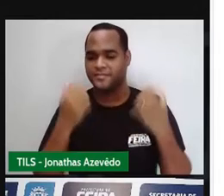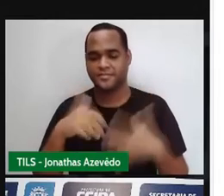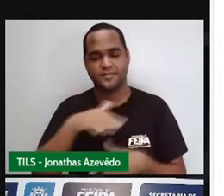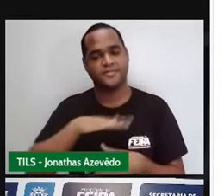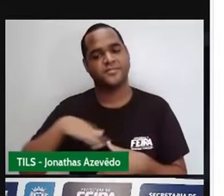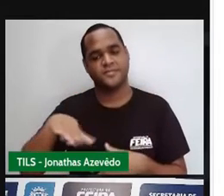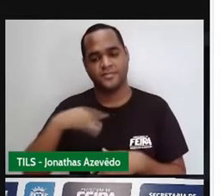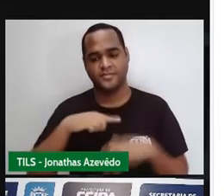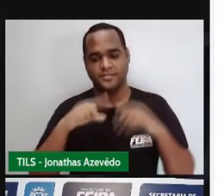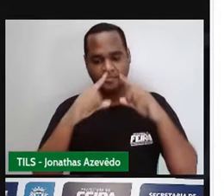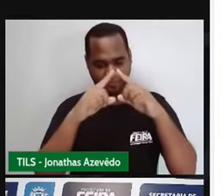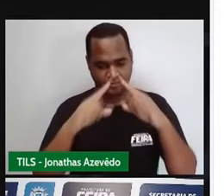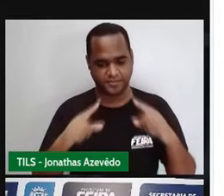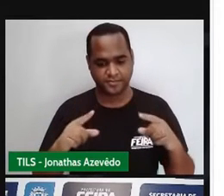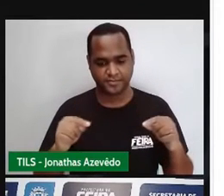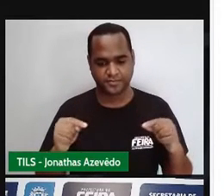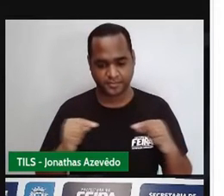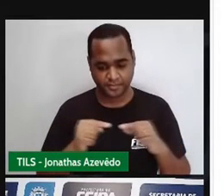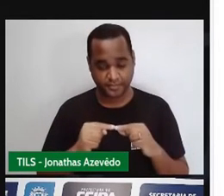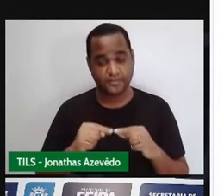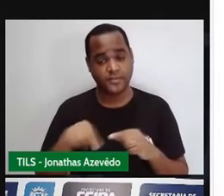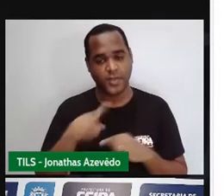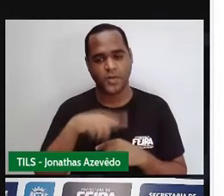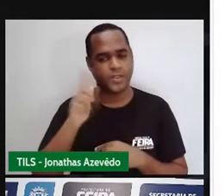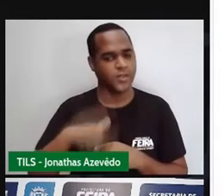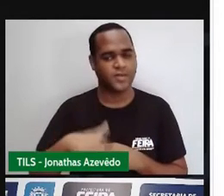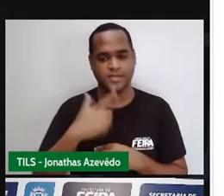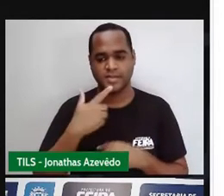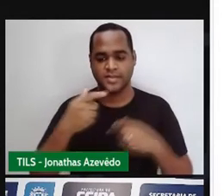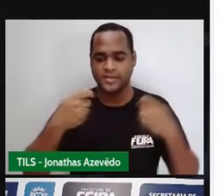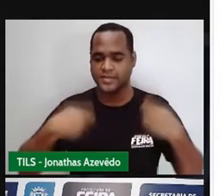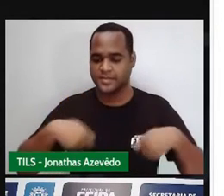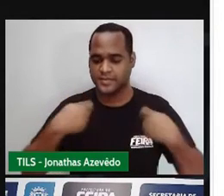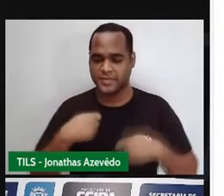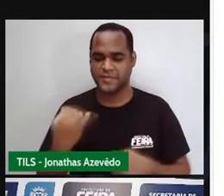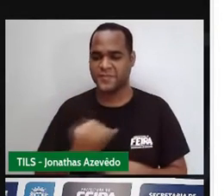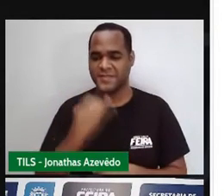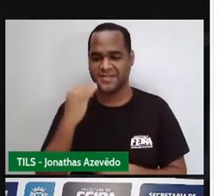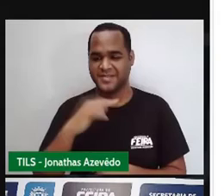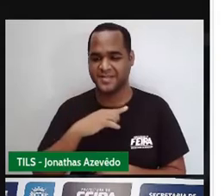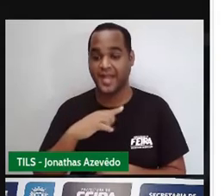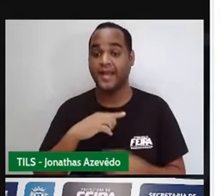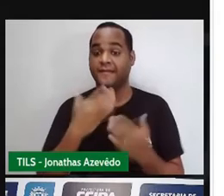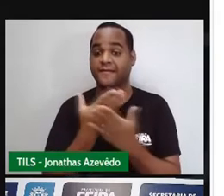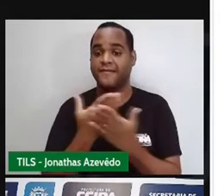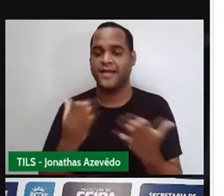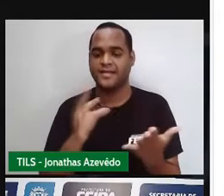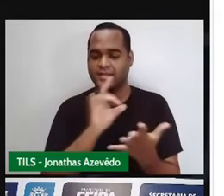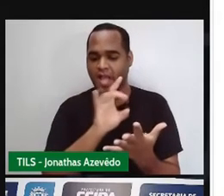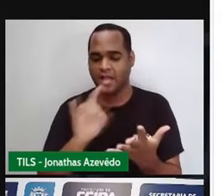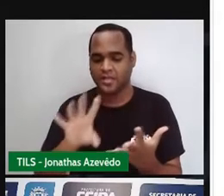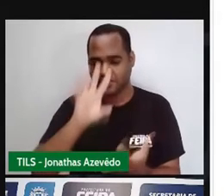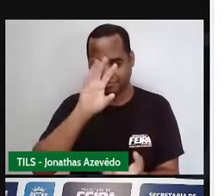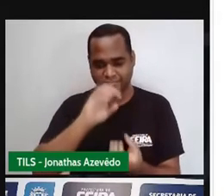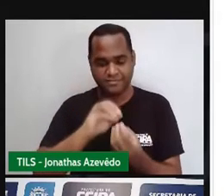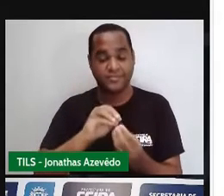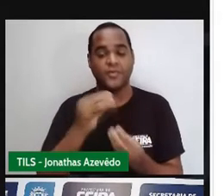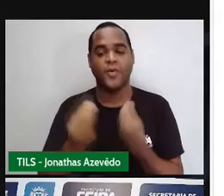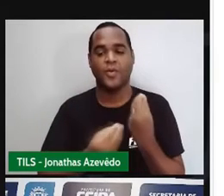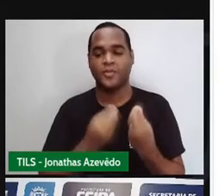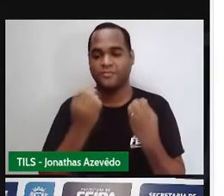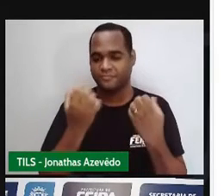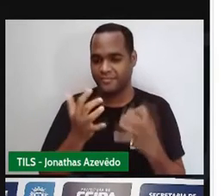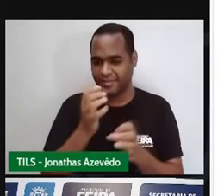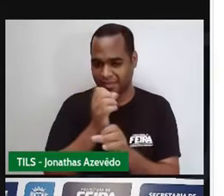losangos, e estamos aqui de novo, porque a gente vai precisar disso sim, né, pra compreender o cálculo